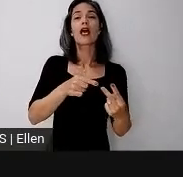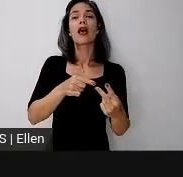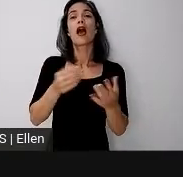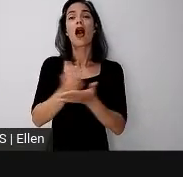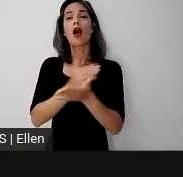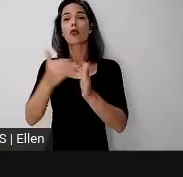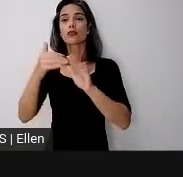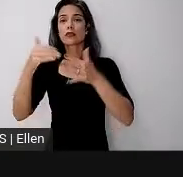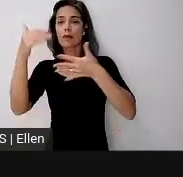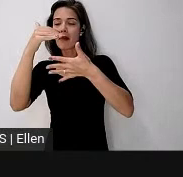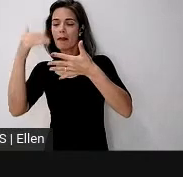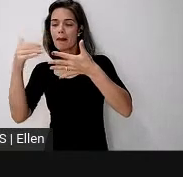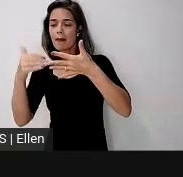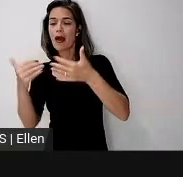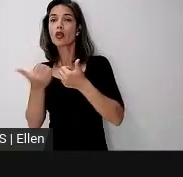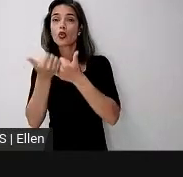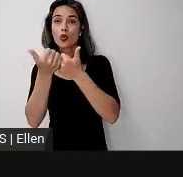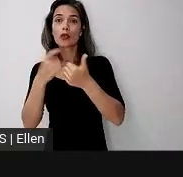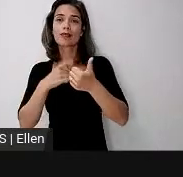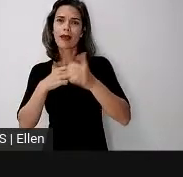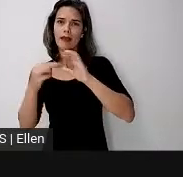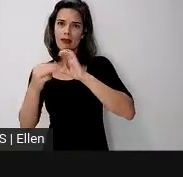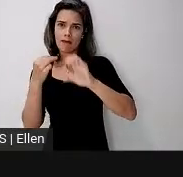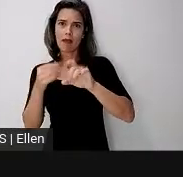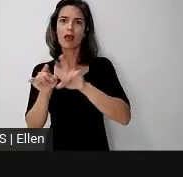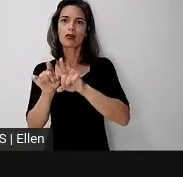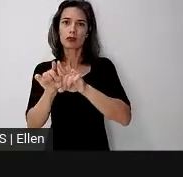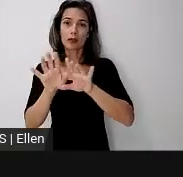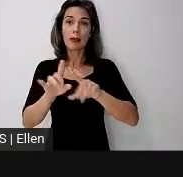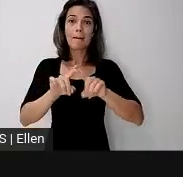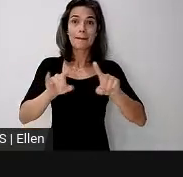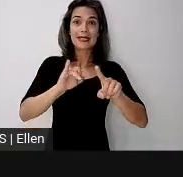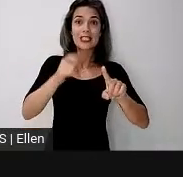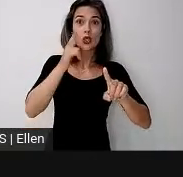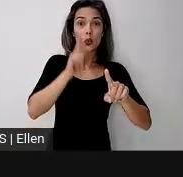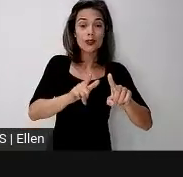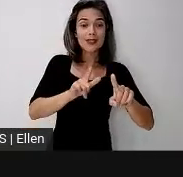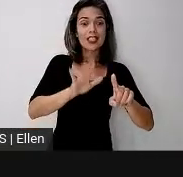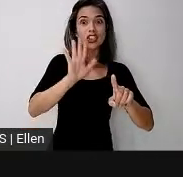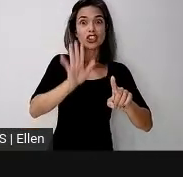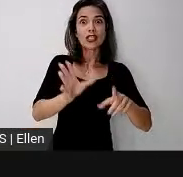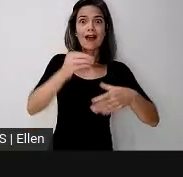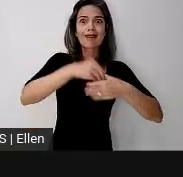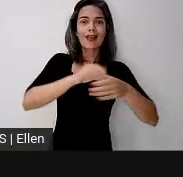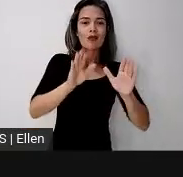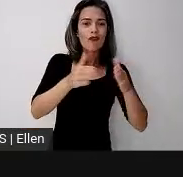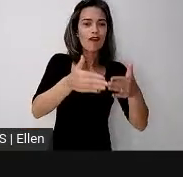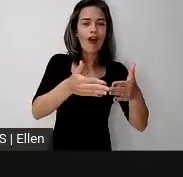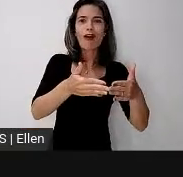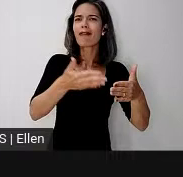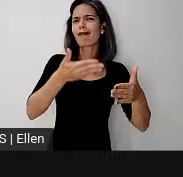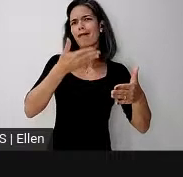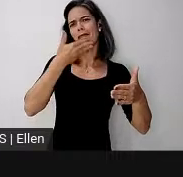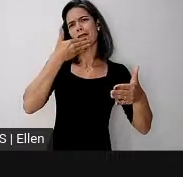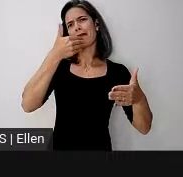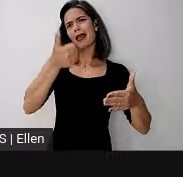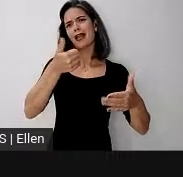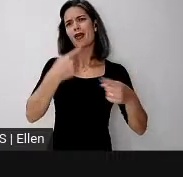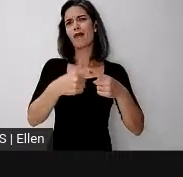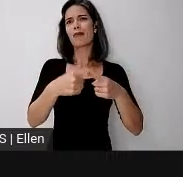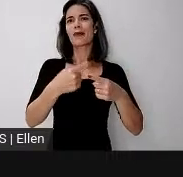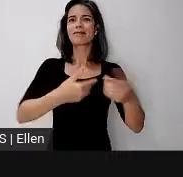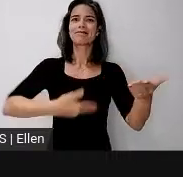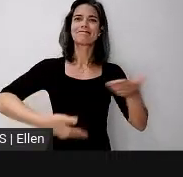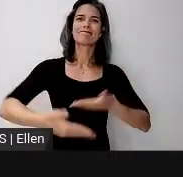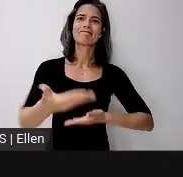temos o e-mail, mas se a gente conseguir construir esse ambiente, eu creio que todos seremos beneficiados,